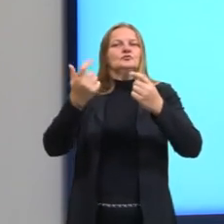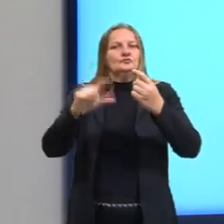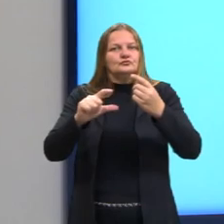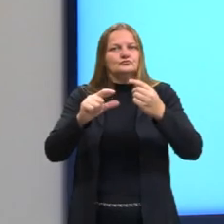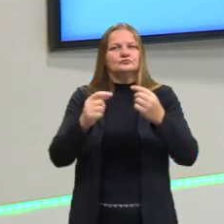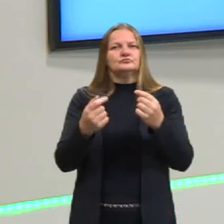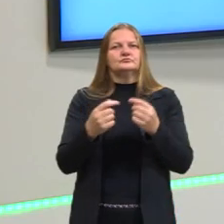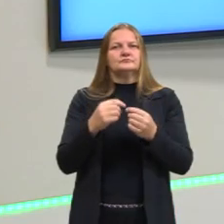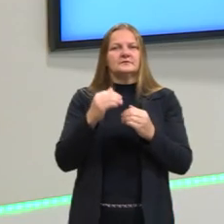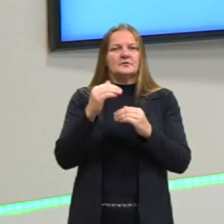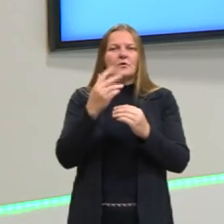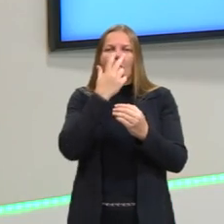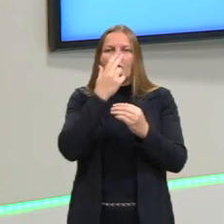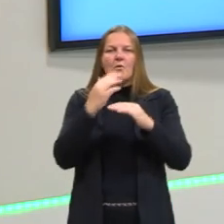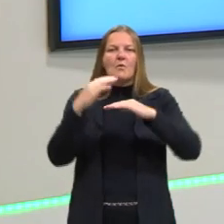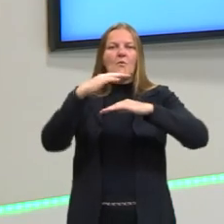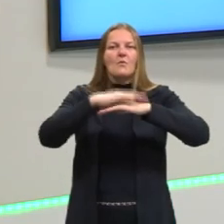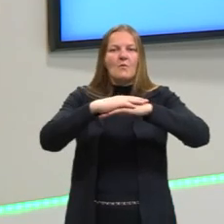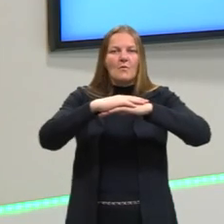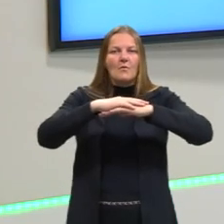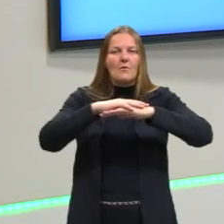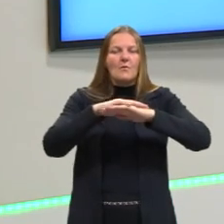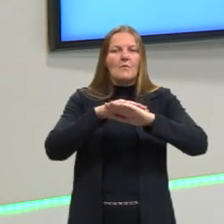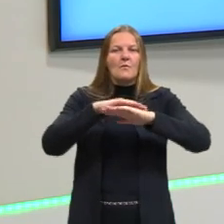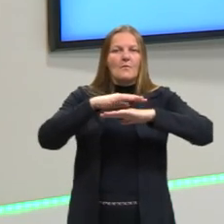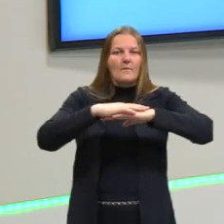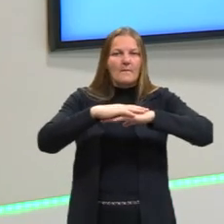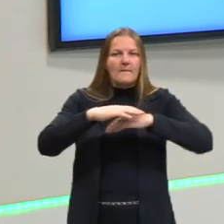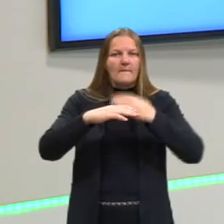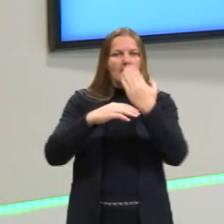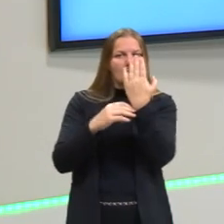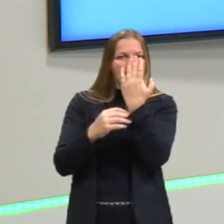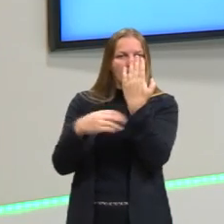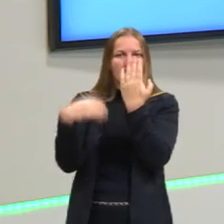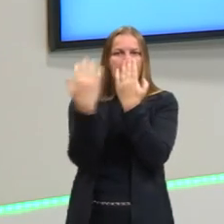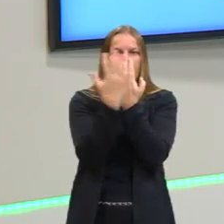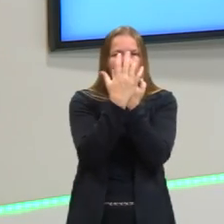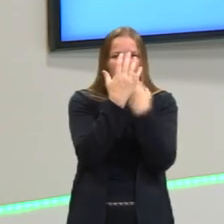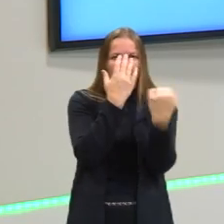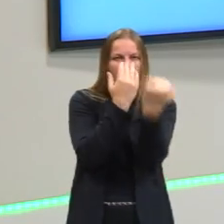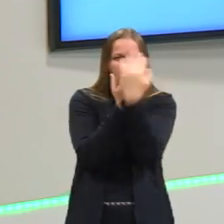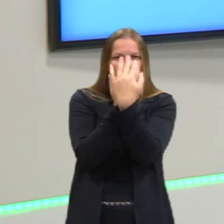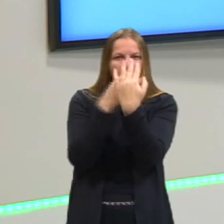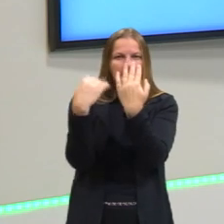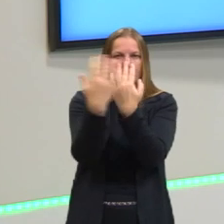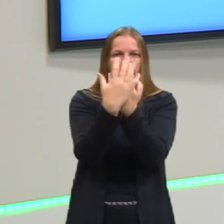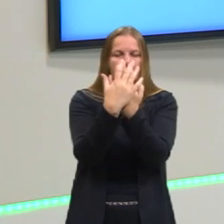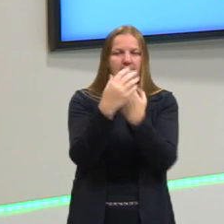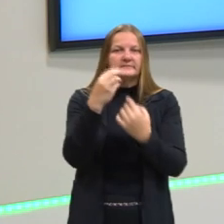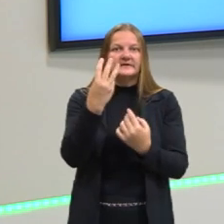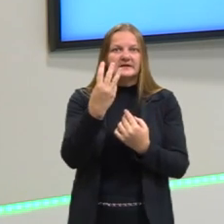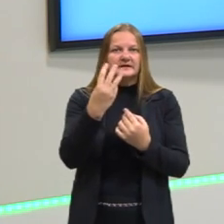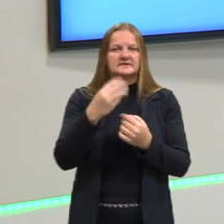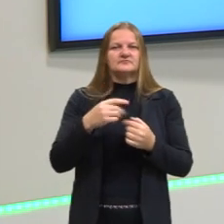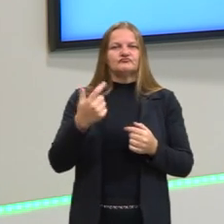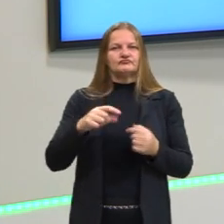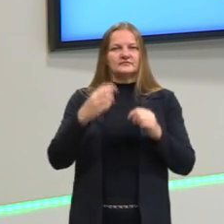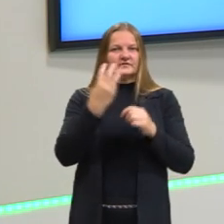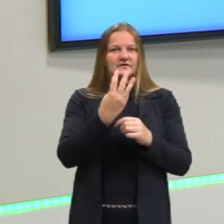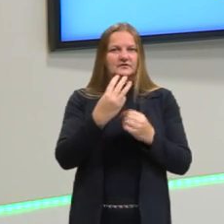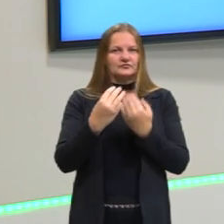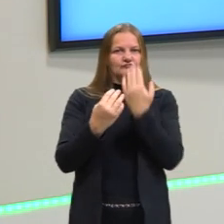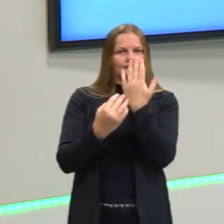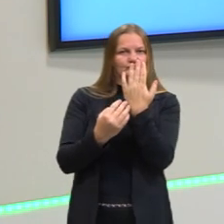dizer assim, o empilhamento, no caso, uma sobreposição ali, superposição de três vezes essa figura três. Então,